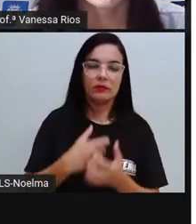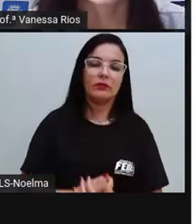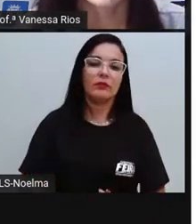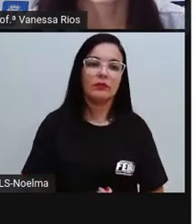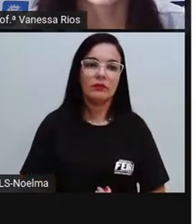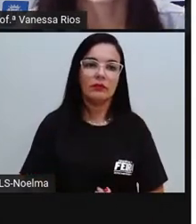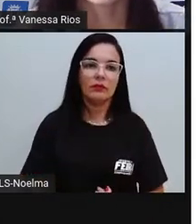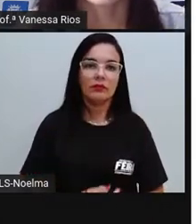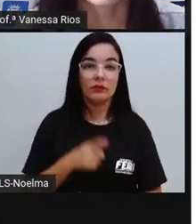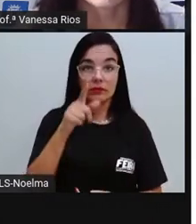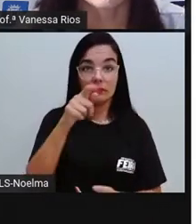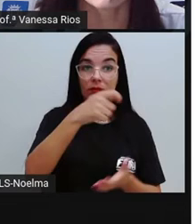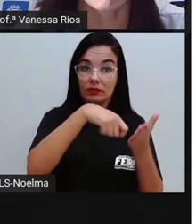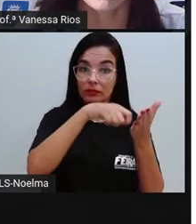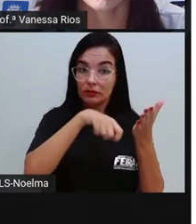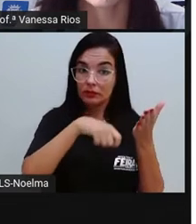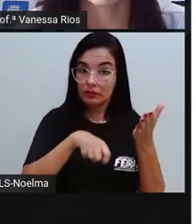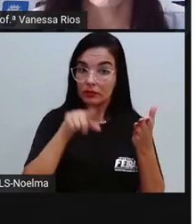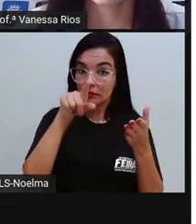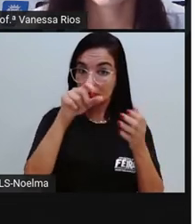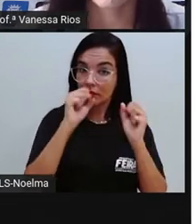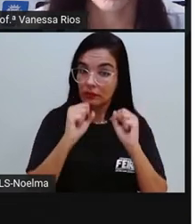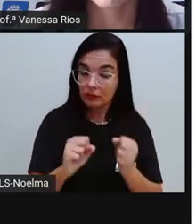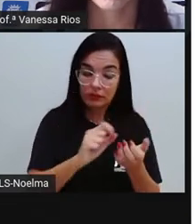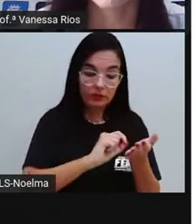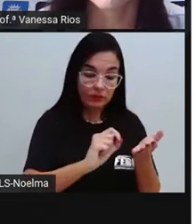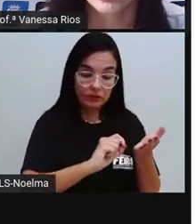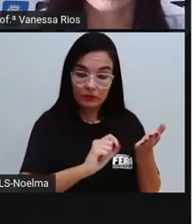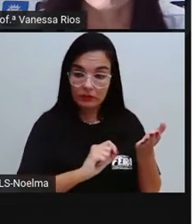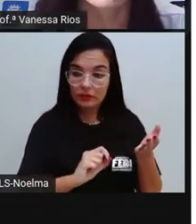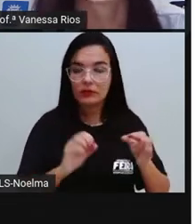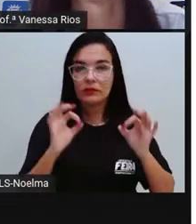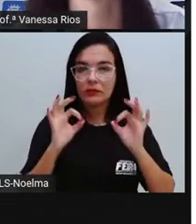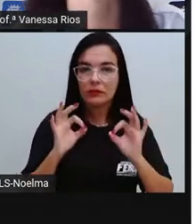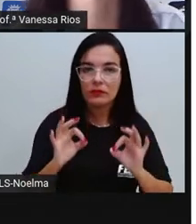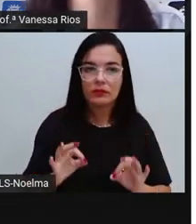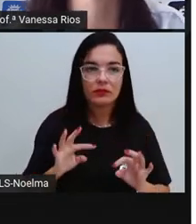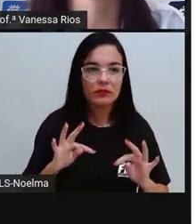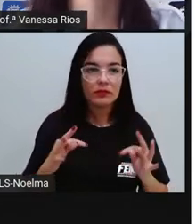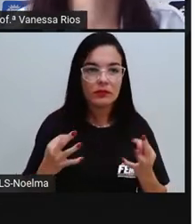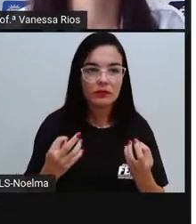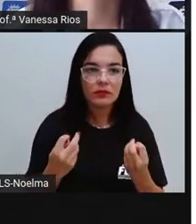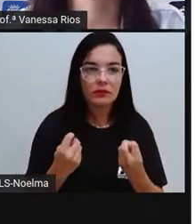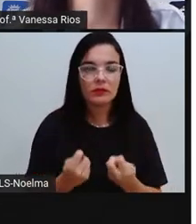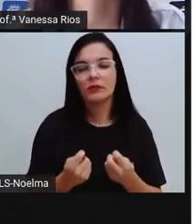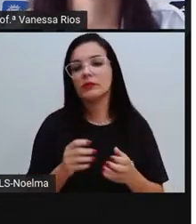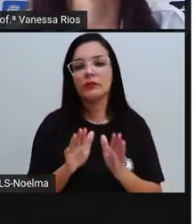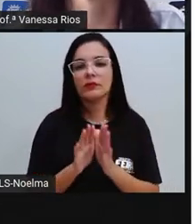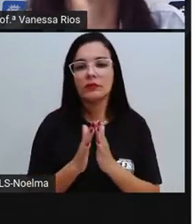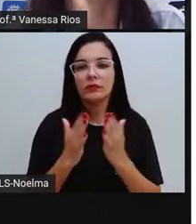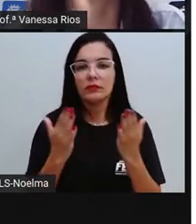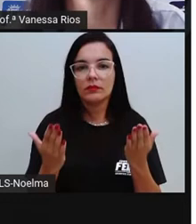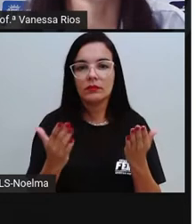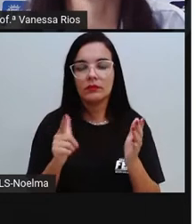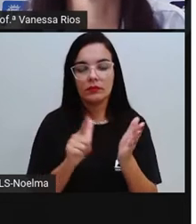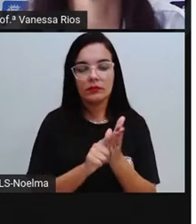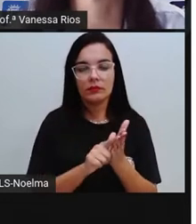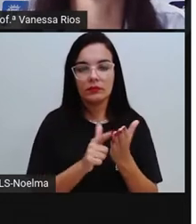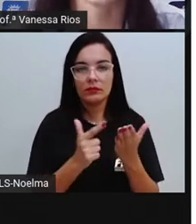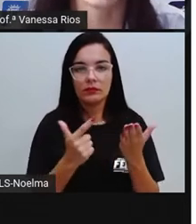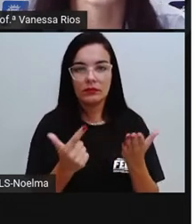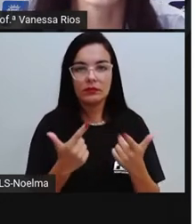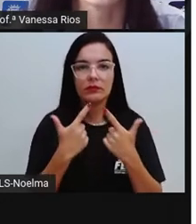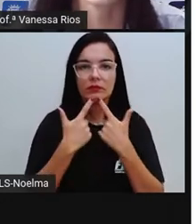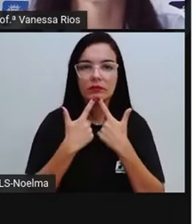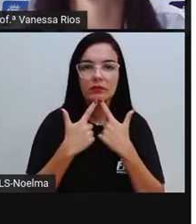E aí anota aí, pega aí, ó, seu caderno neste momento, né? Abre na página aí, ó, da área de